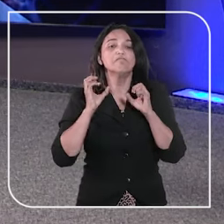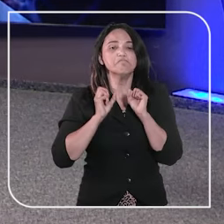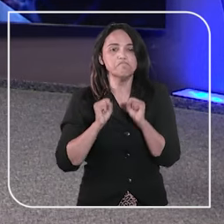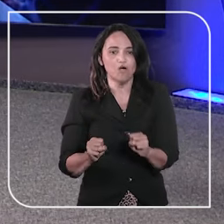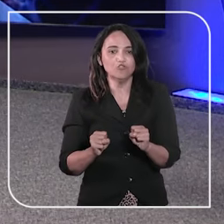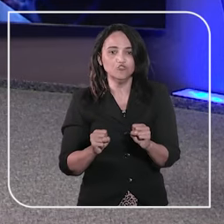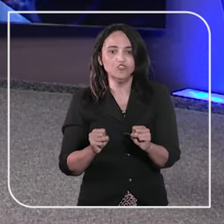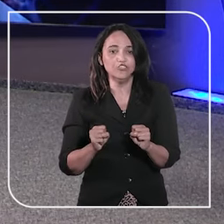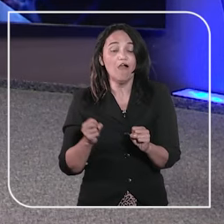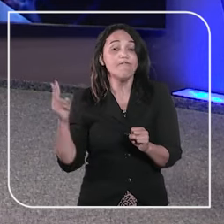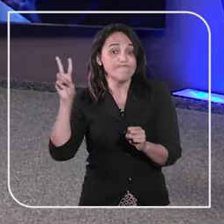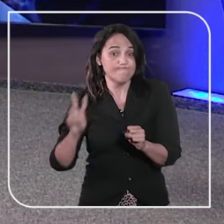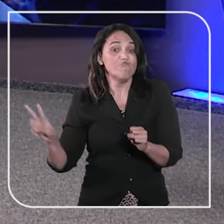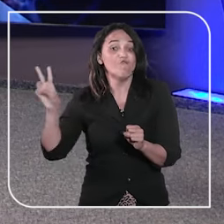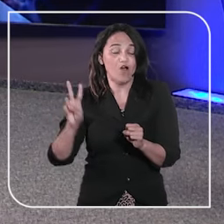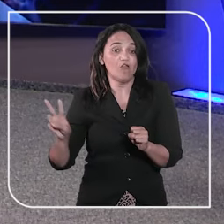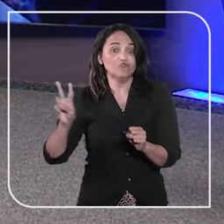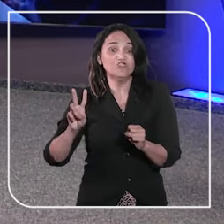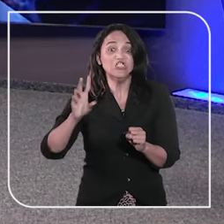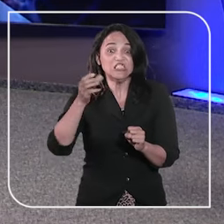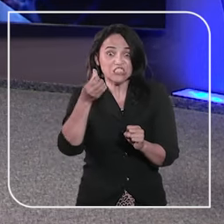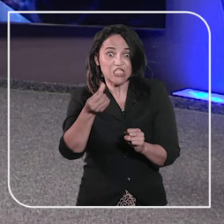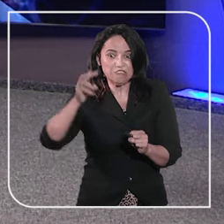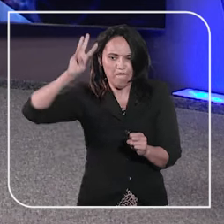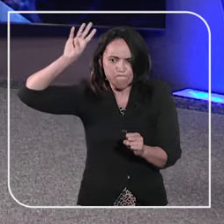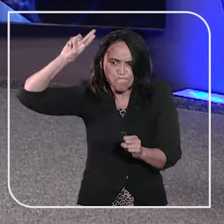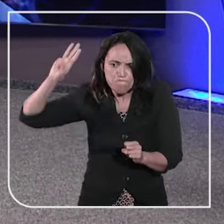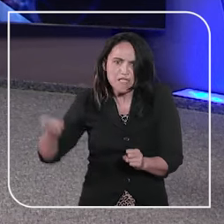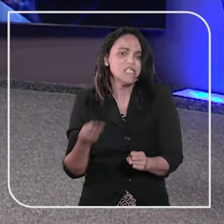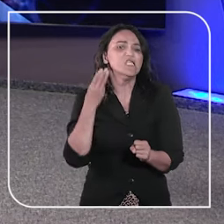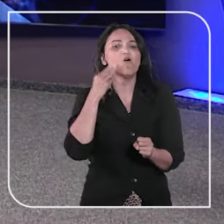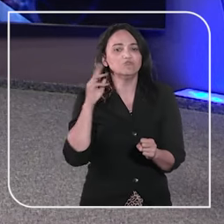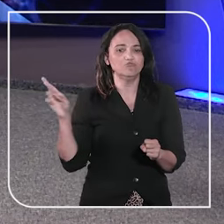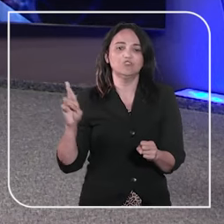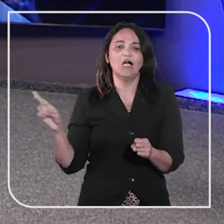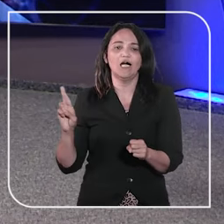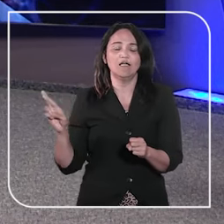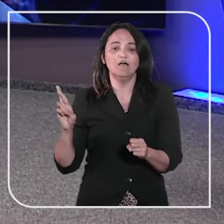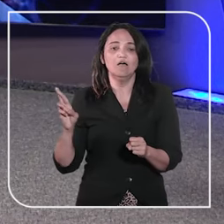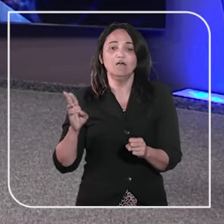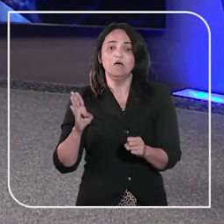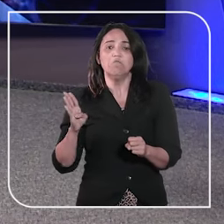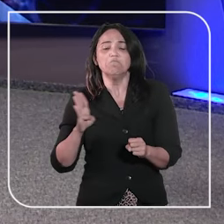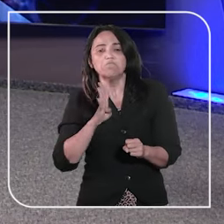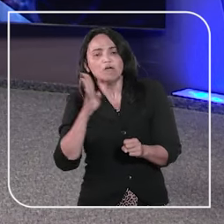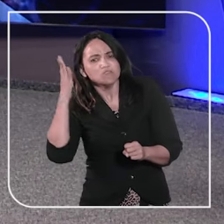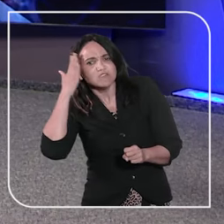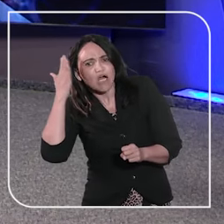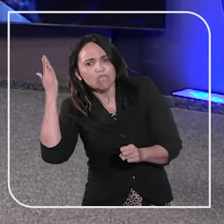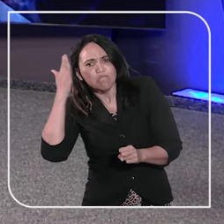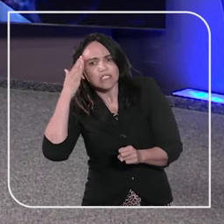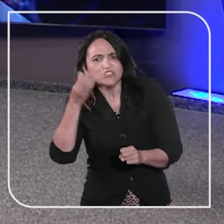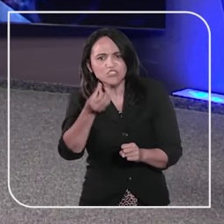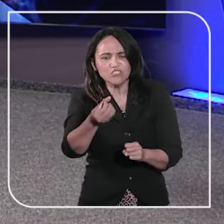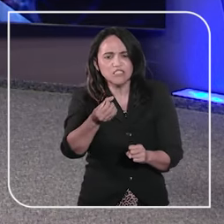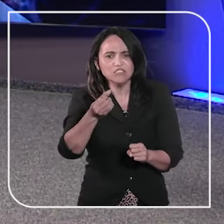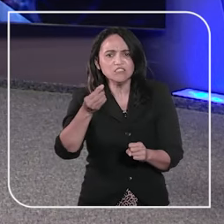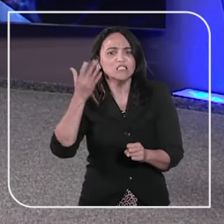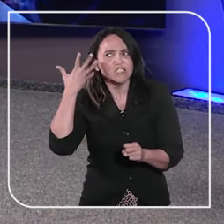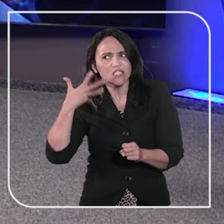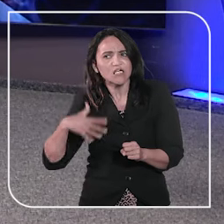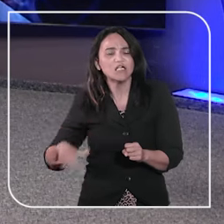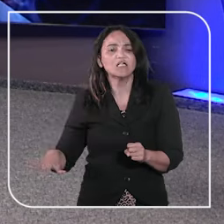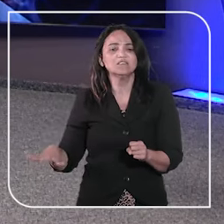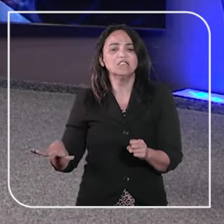6 milhões de reais. Vamos conhecer a história de três crianças que tiveram a vida transformada após